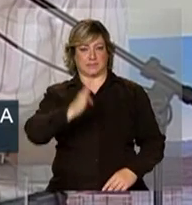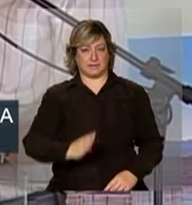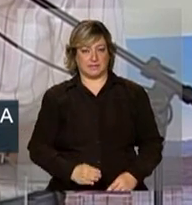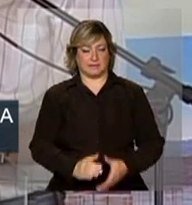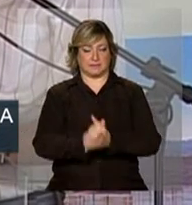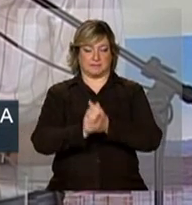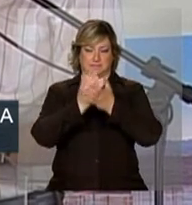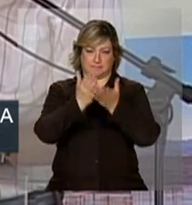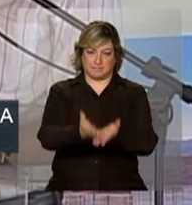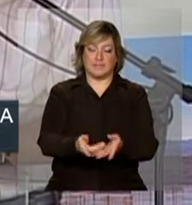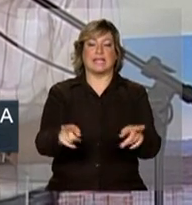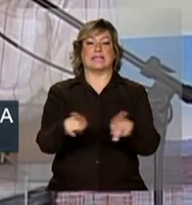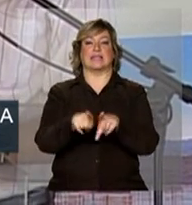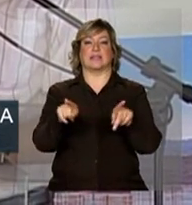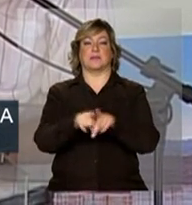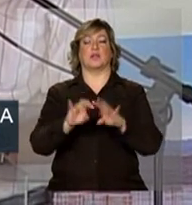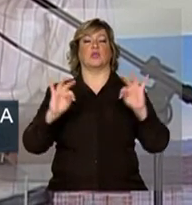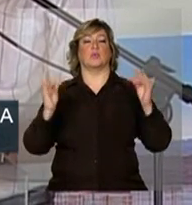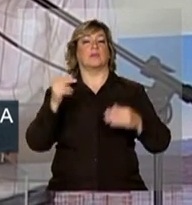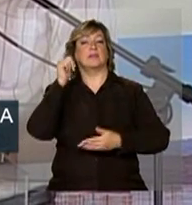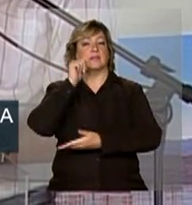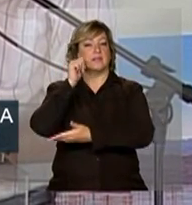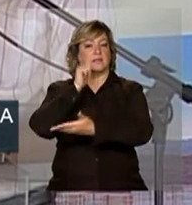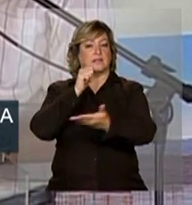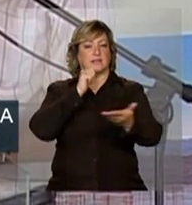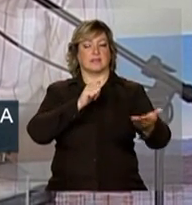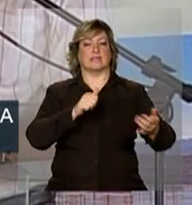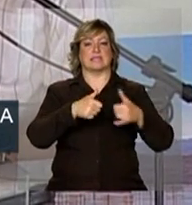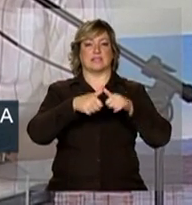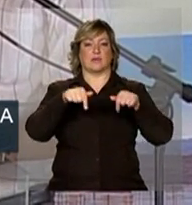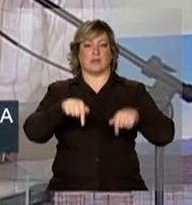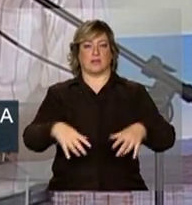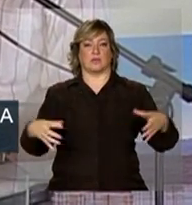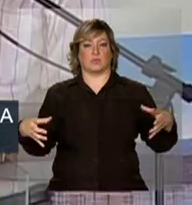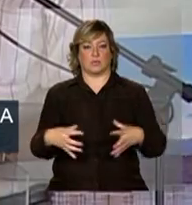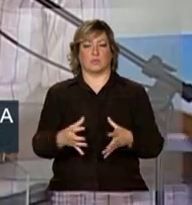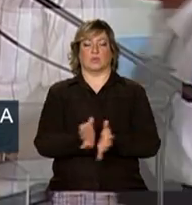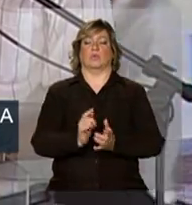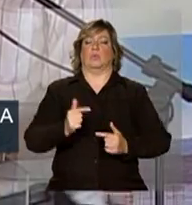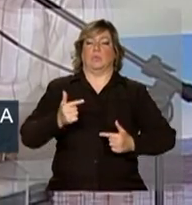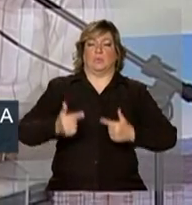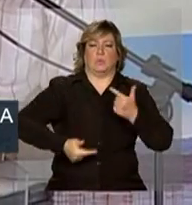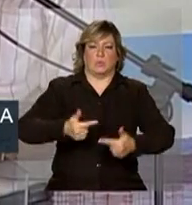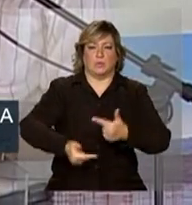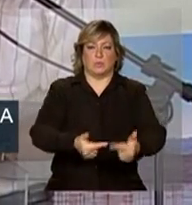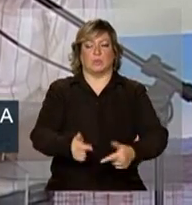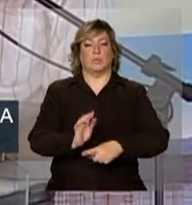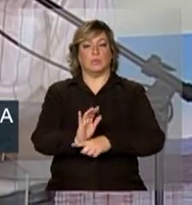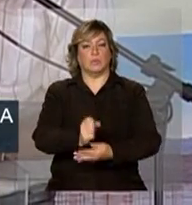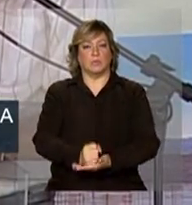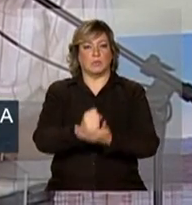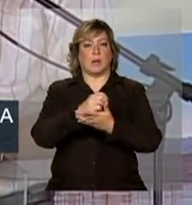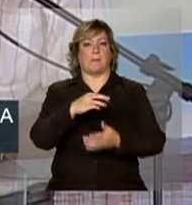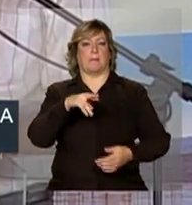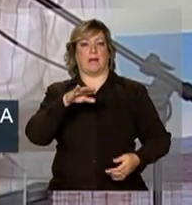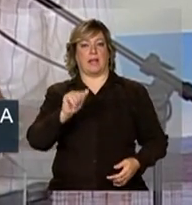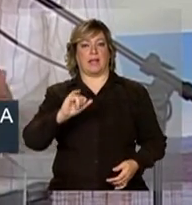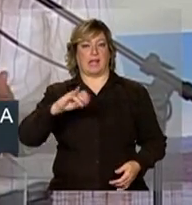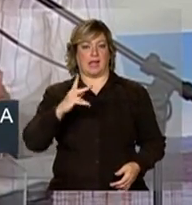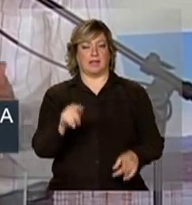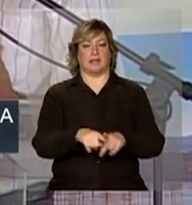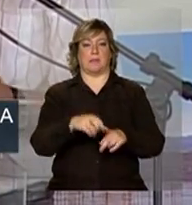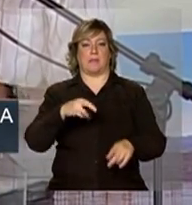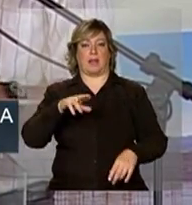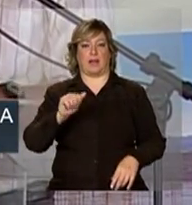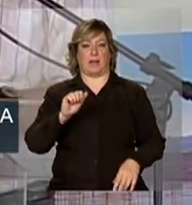E, neste ato, cumprimentar também as companheiras que estão aqui lutando, contribuindo. Maria da Ilha, Maria do